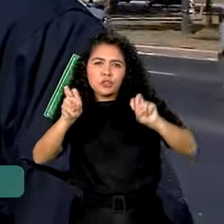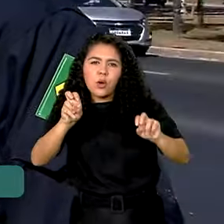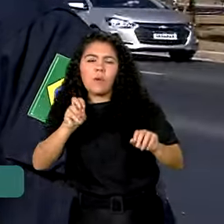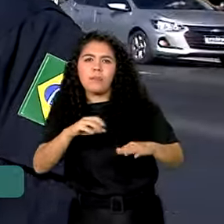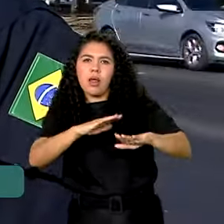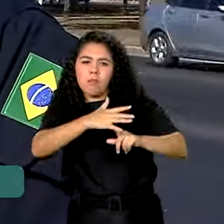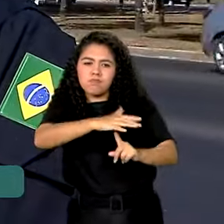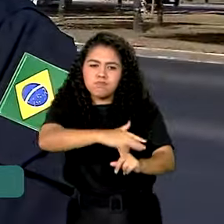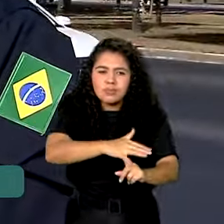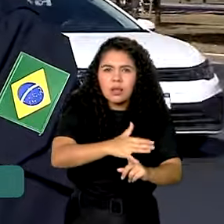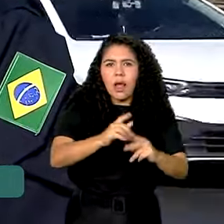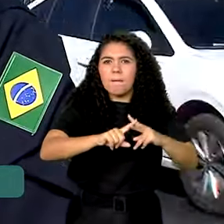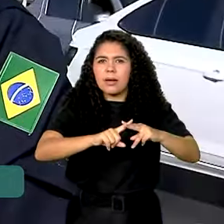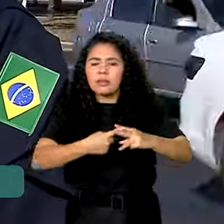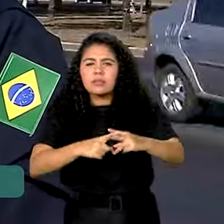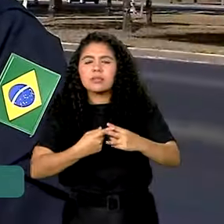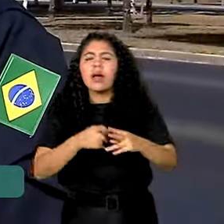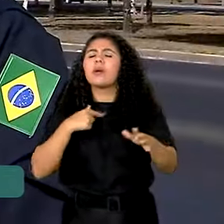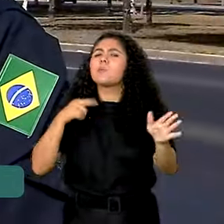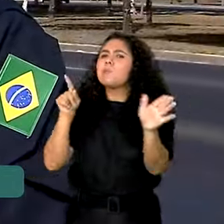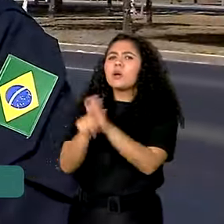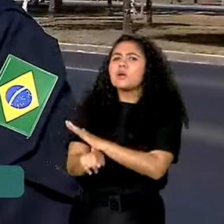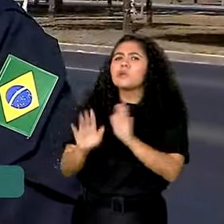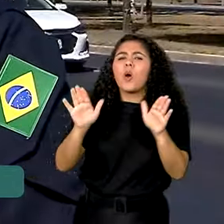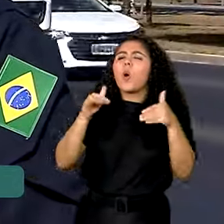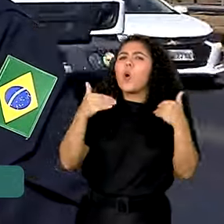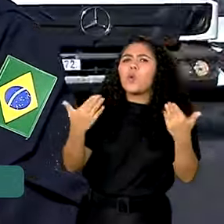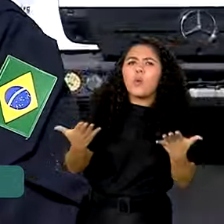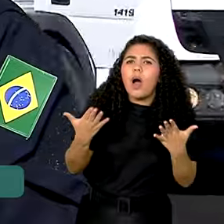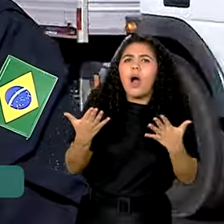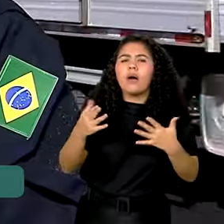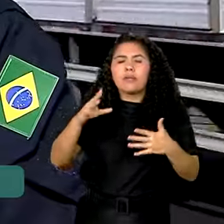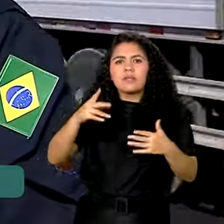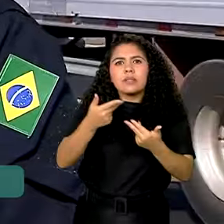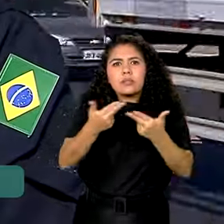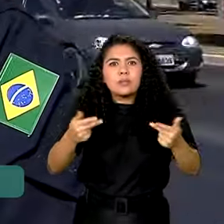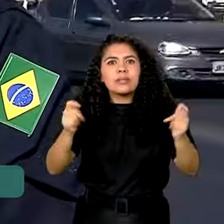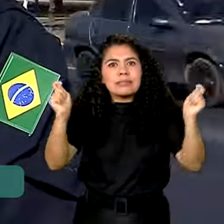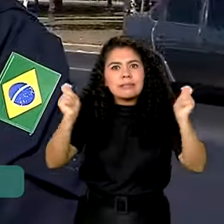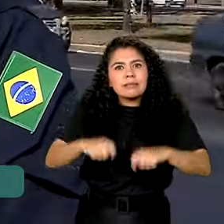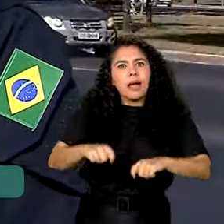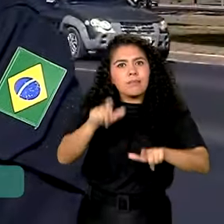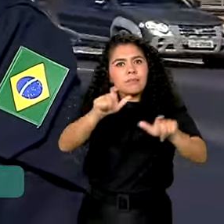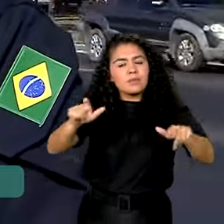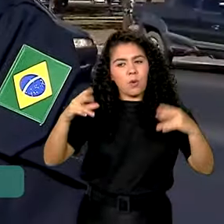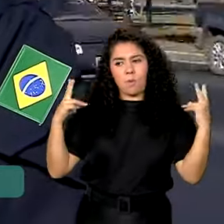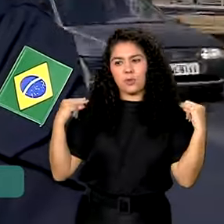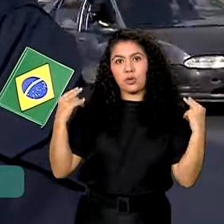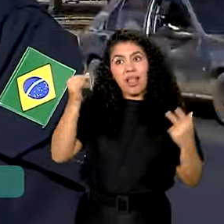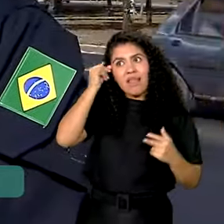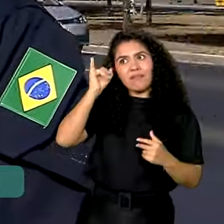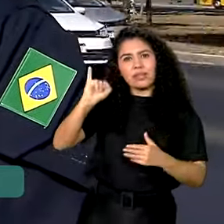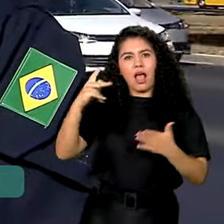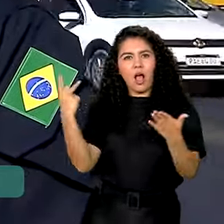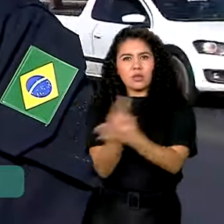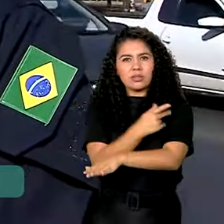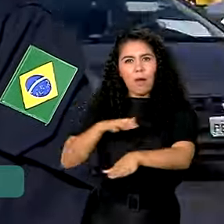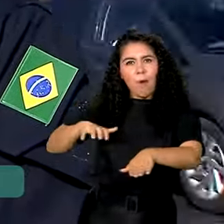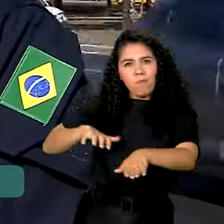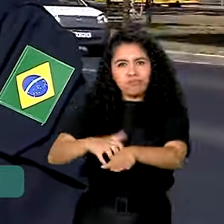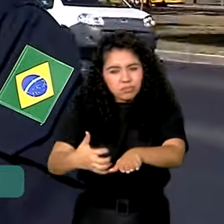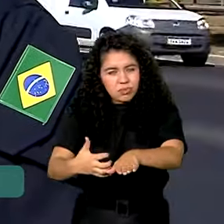manutenção, revisão do carro. Quais são os cuidados que os motoristas devem tomar para evitar os acidentes? Eu diria que o principal